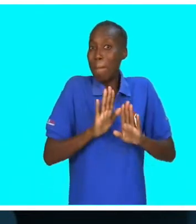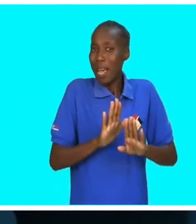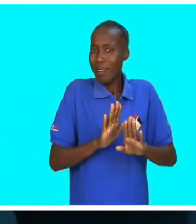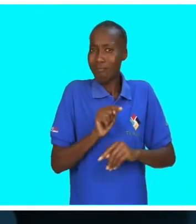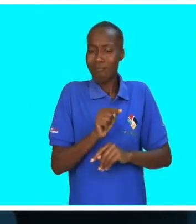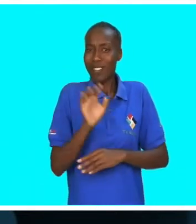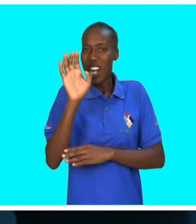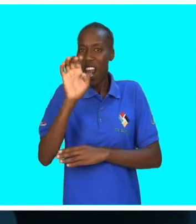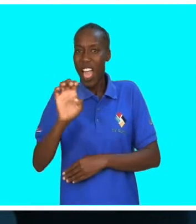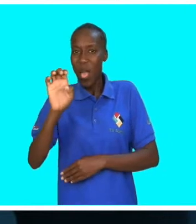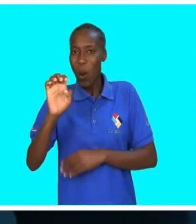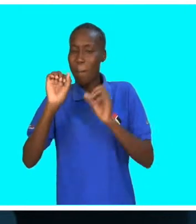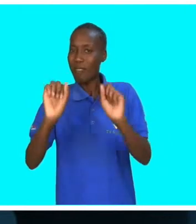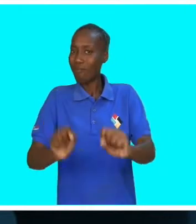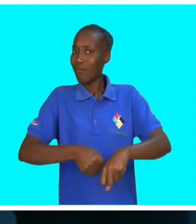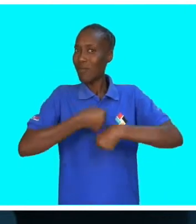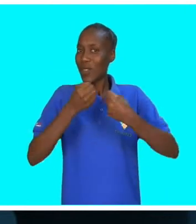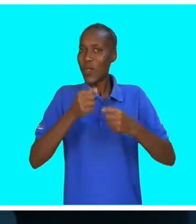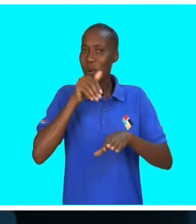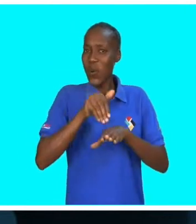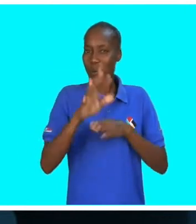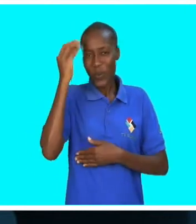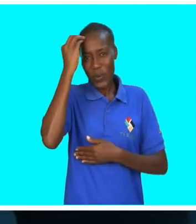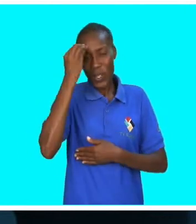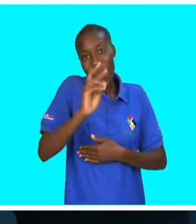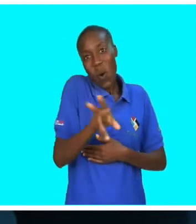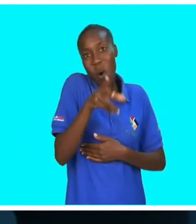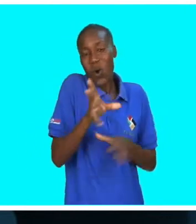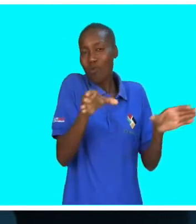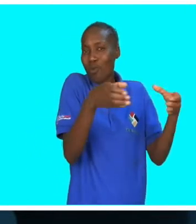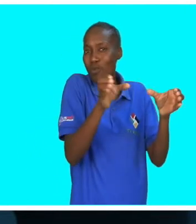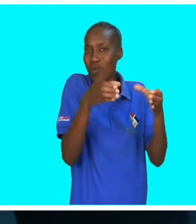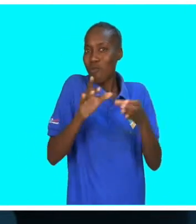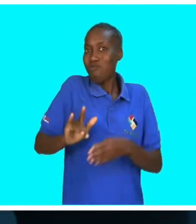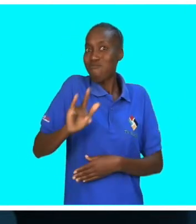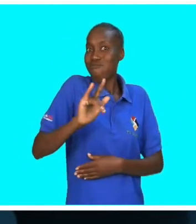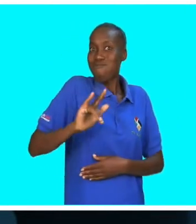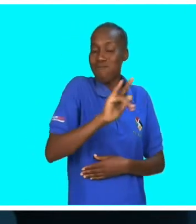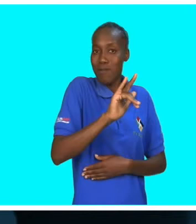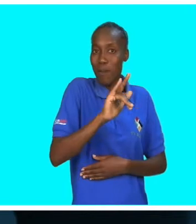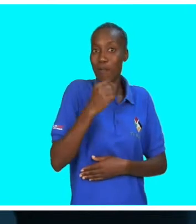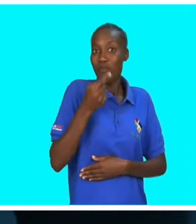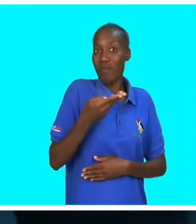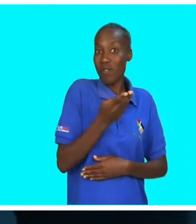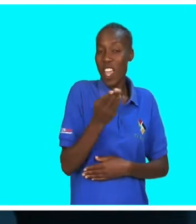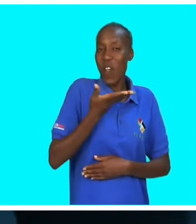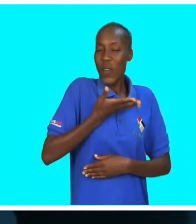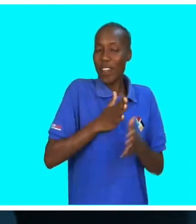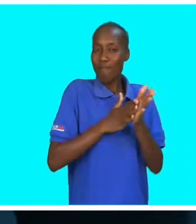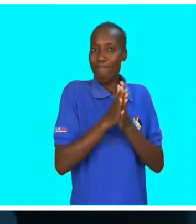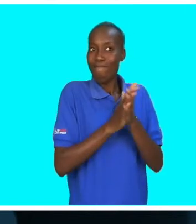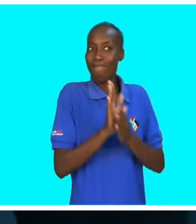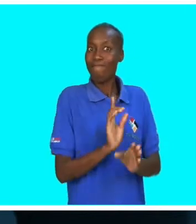só pela Europa, continuo a sonhar com outras ligas, no caso da WNBA, que é